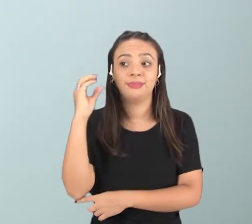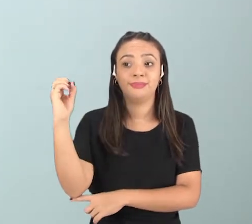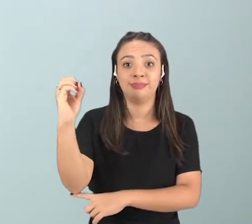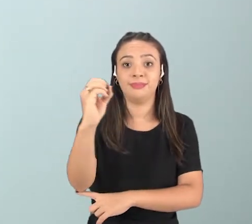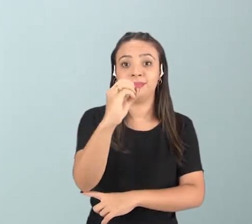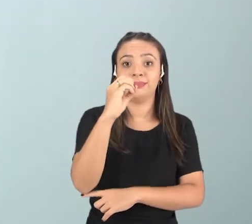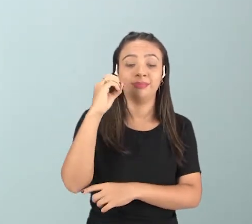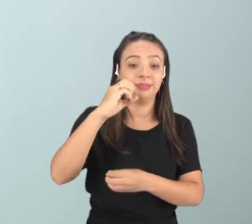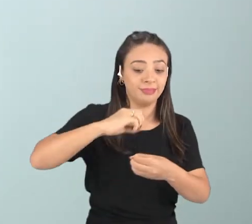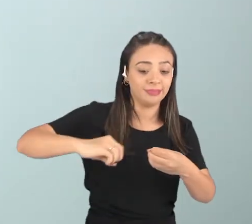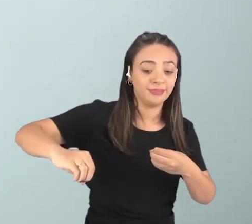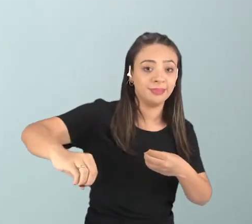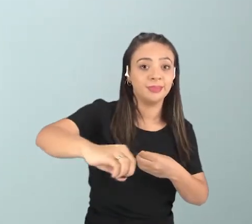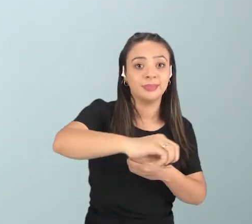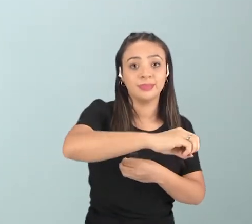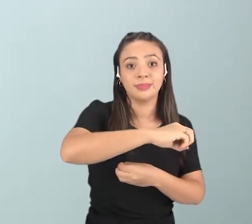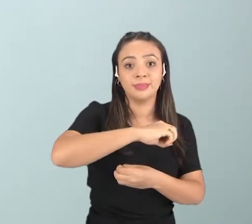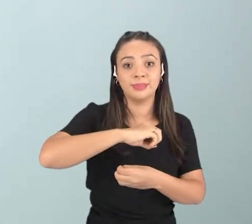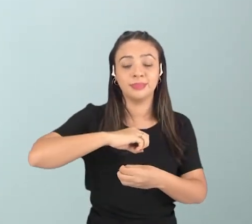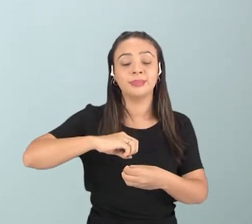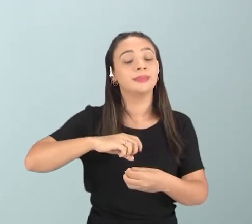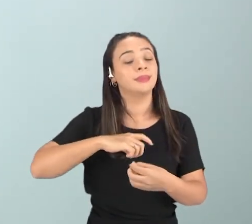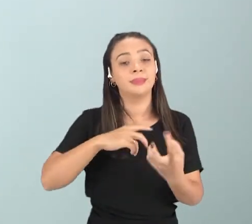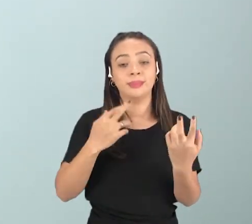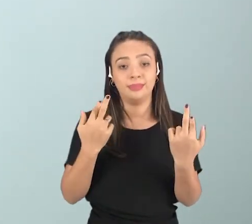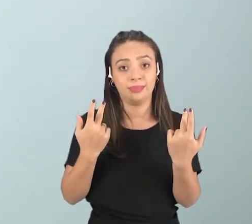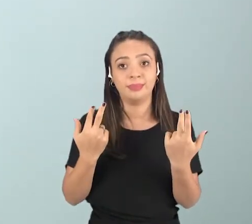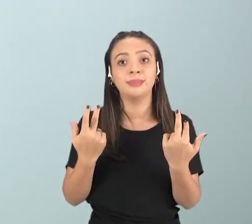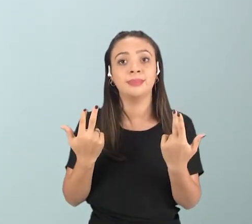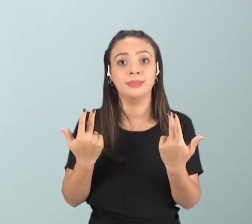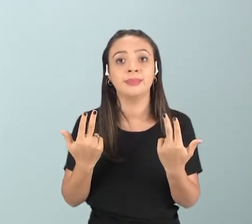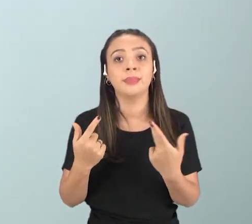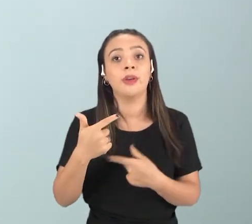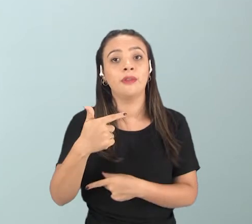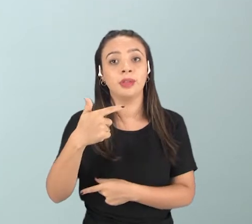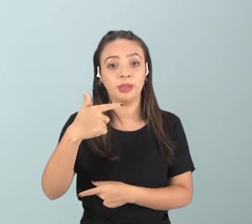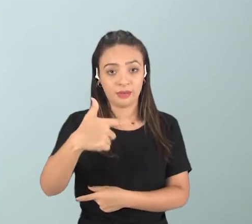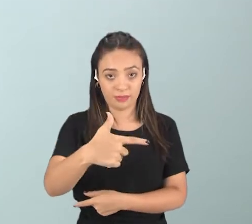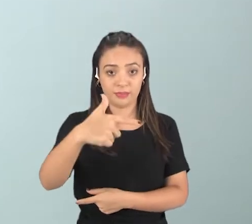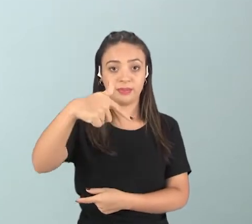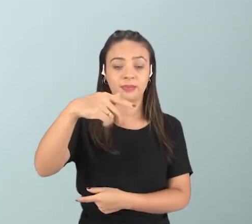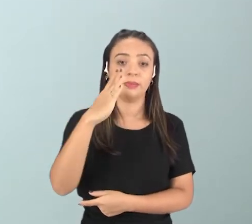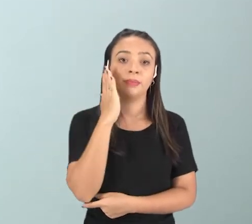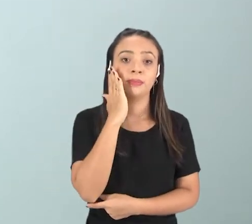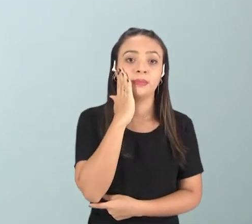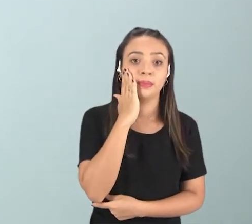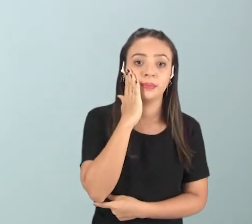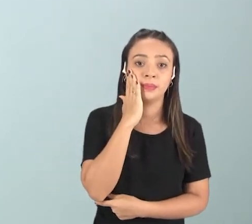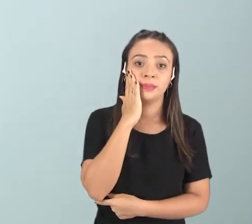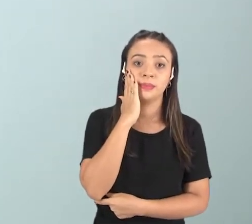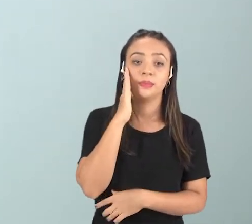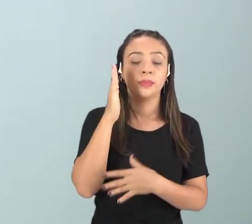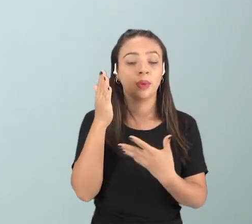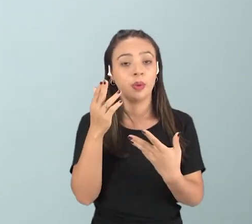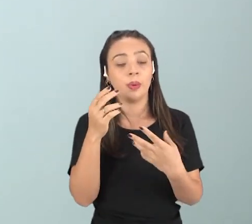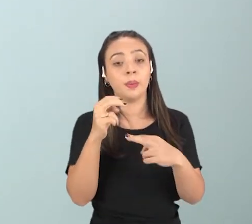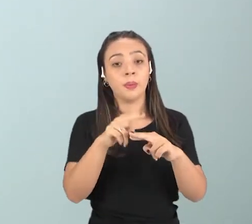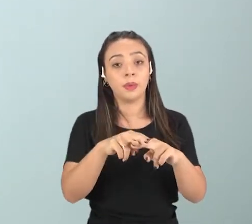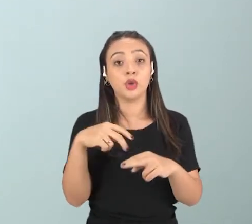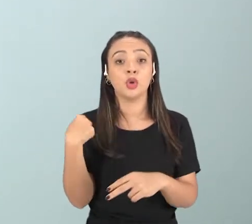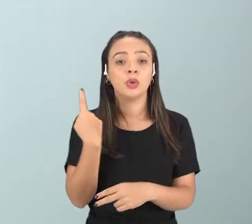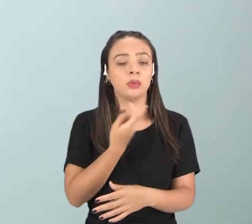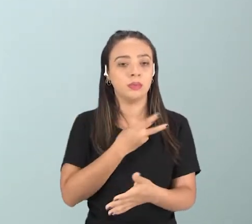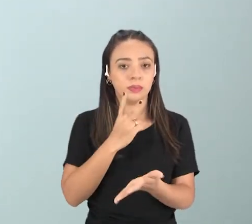têm períodos diferentes. Mas, no caso da Lua, como eles têm o mesmo período, 27 dias, isso faz com que nós sempre estejamos